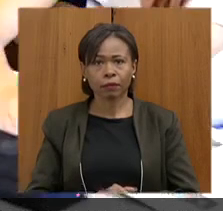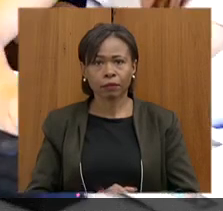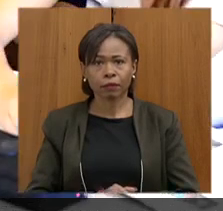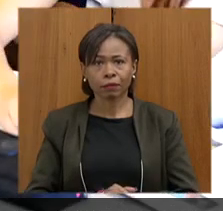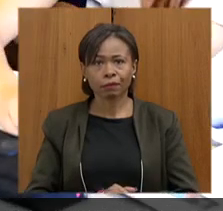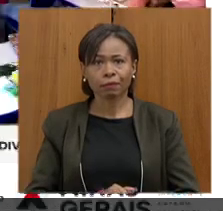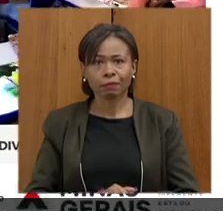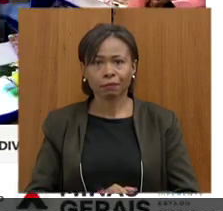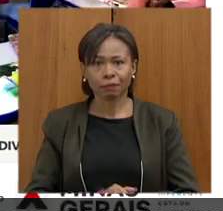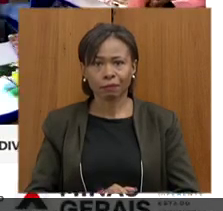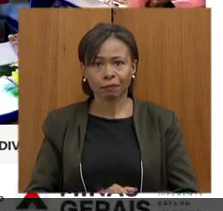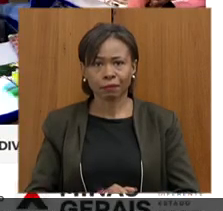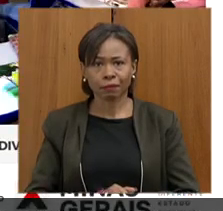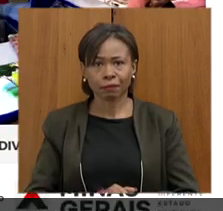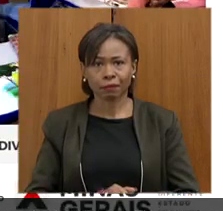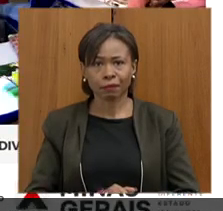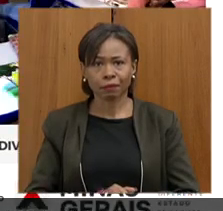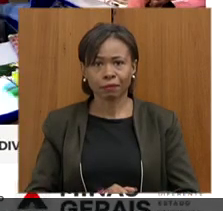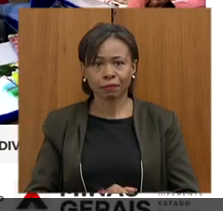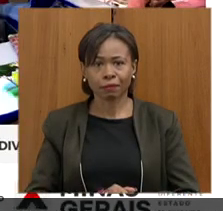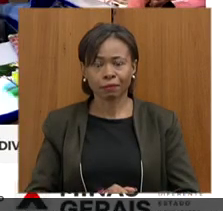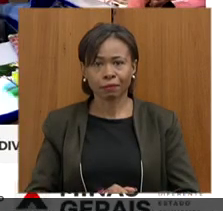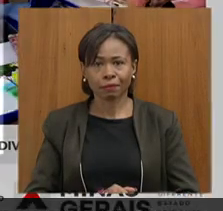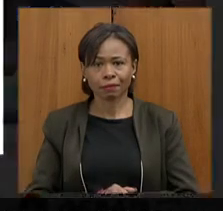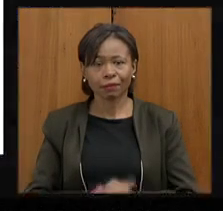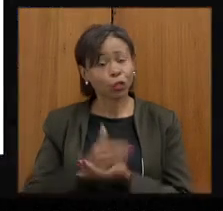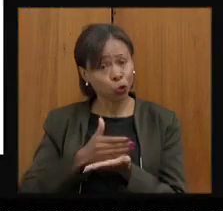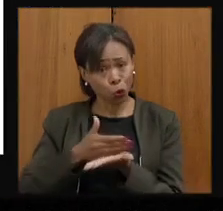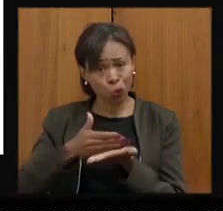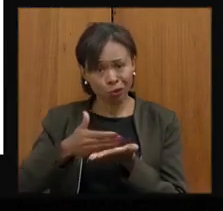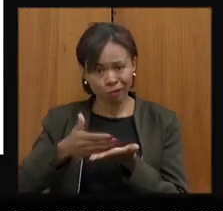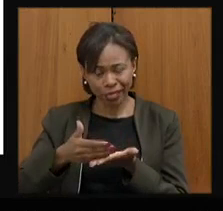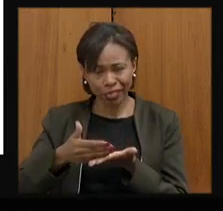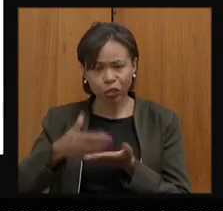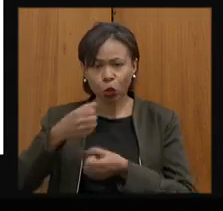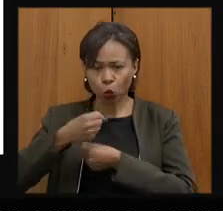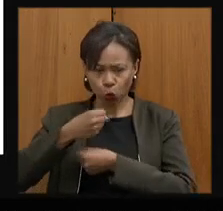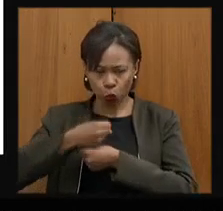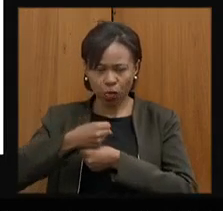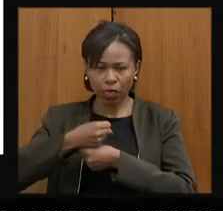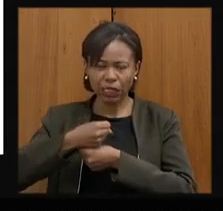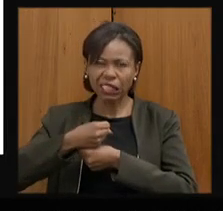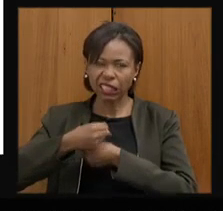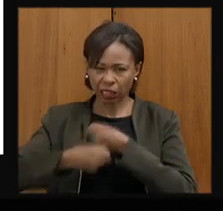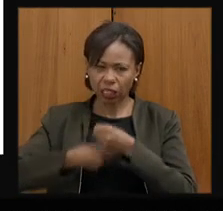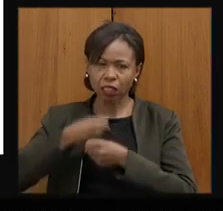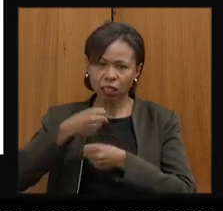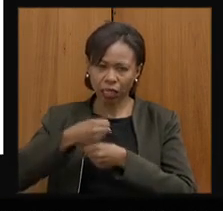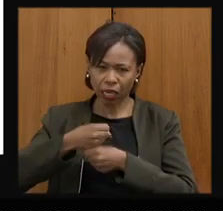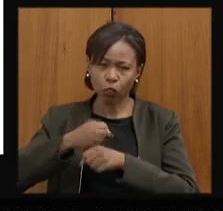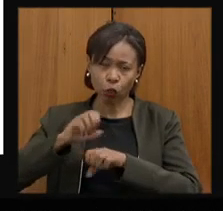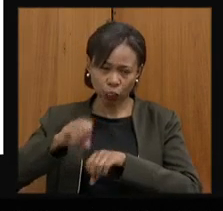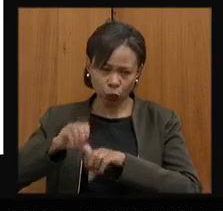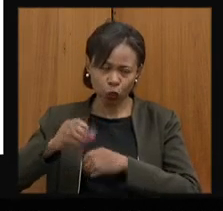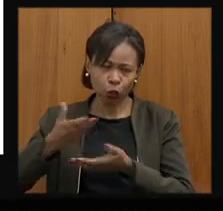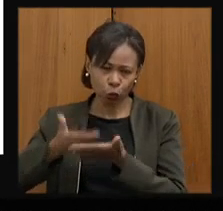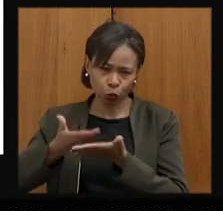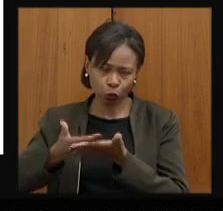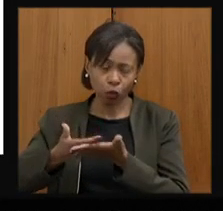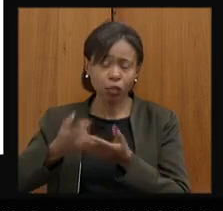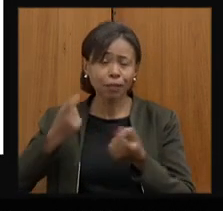Isso. Como foi o início do nosso ano letivo, nós tínhamos uma preocupação muito grande, deputados,